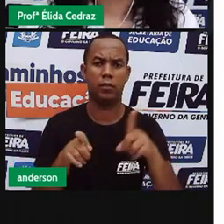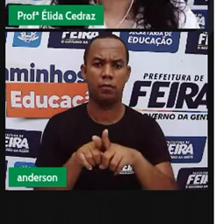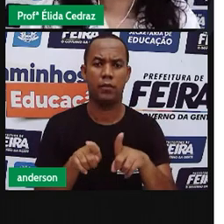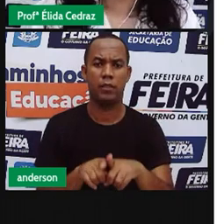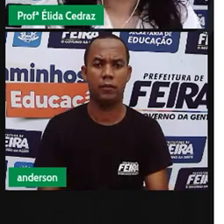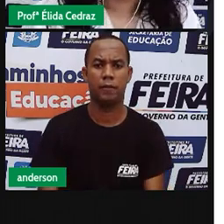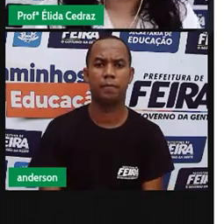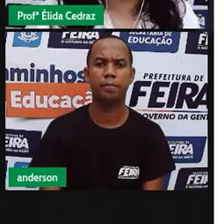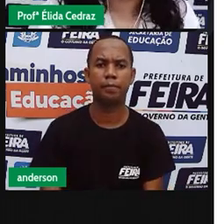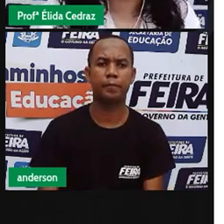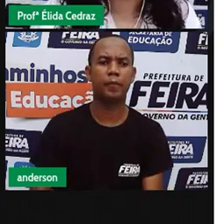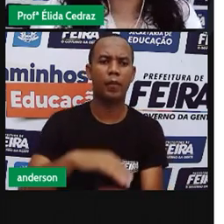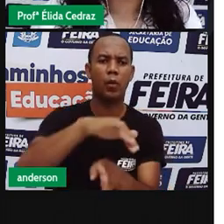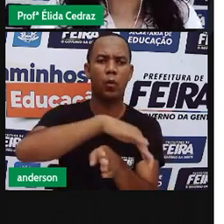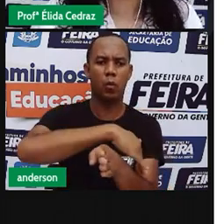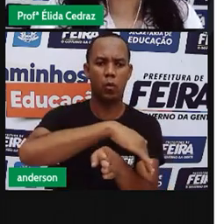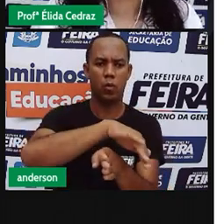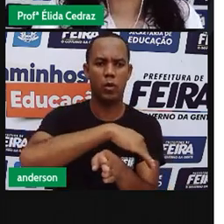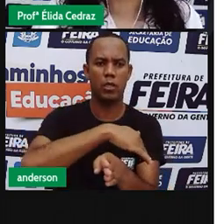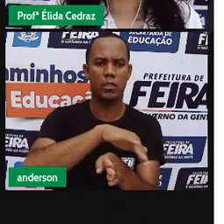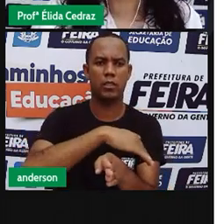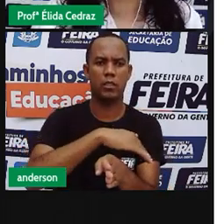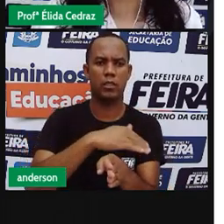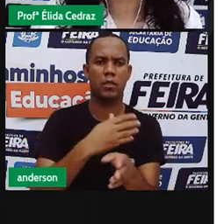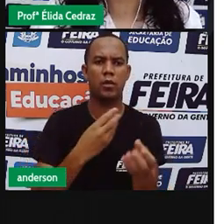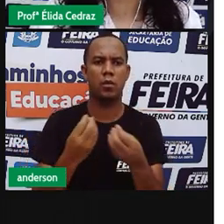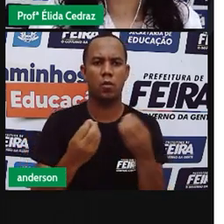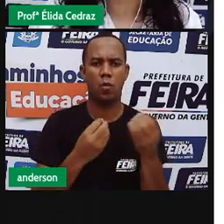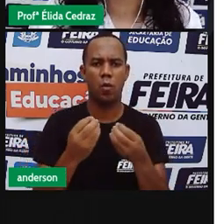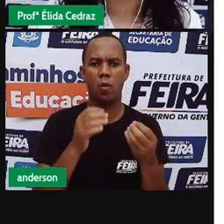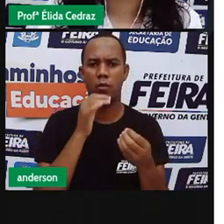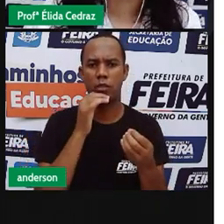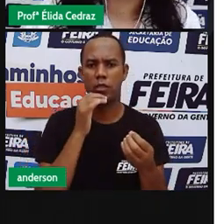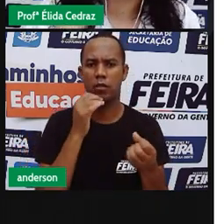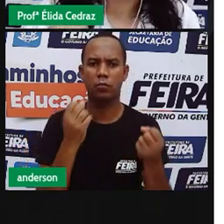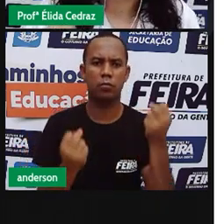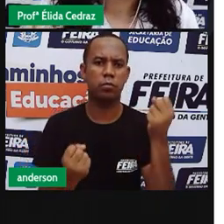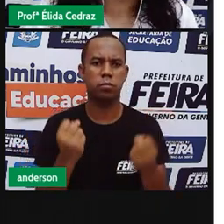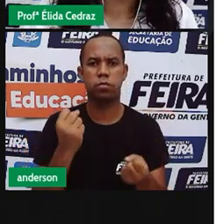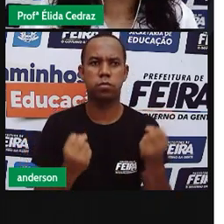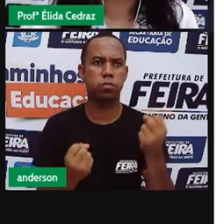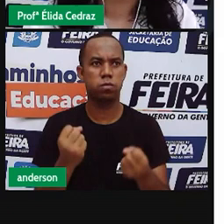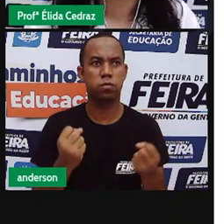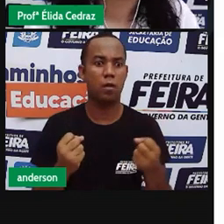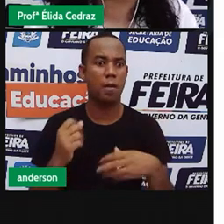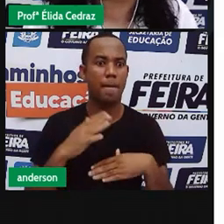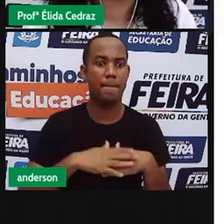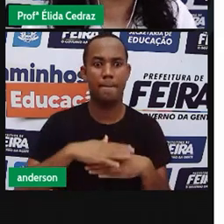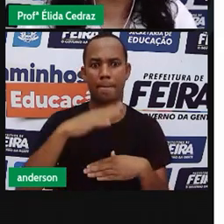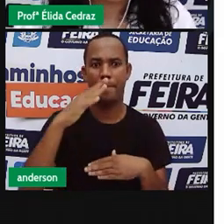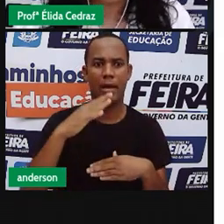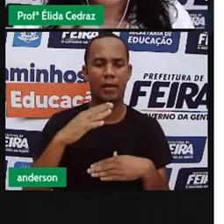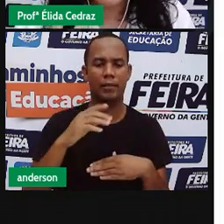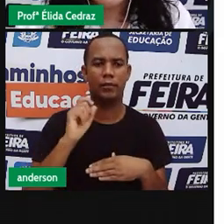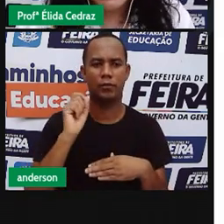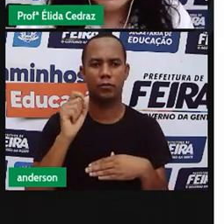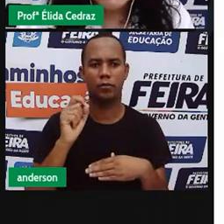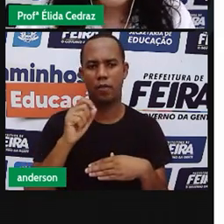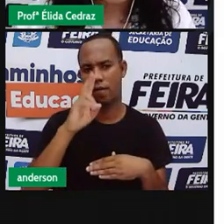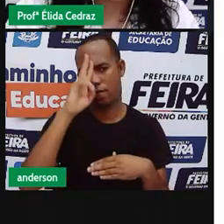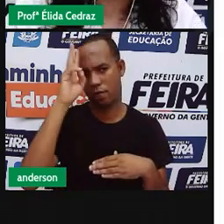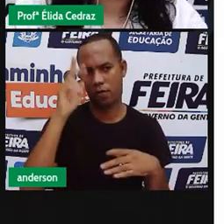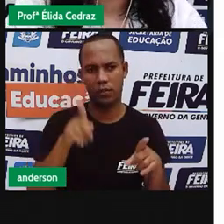As ruas. Existem ruas com um trânsito de veículo mais intenso que outras. Mais